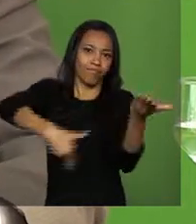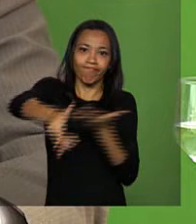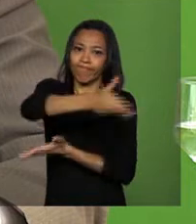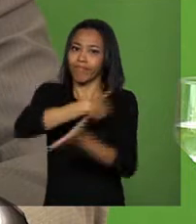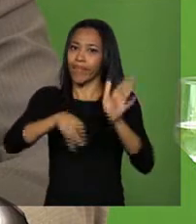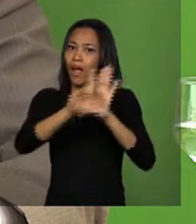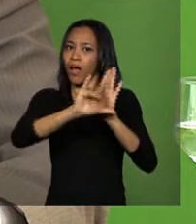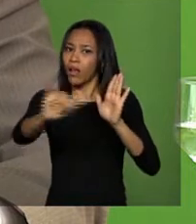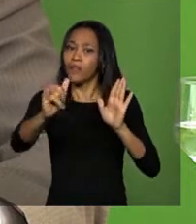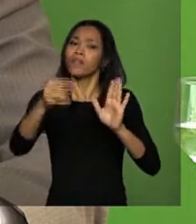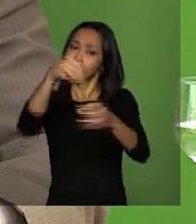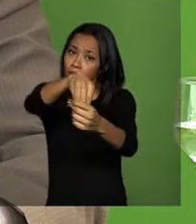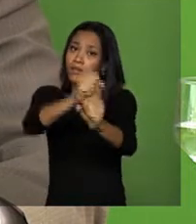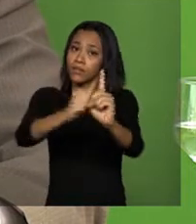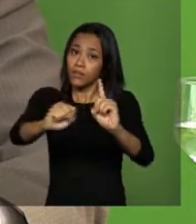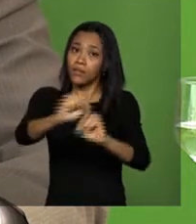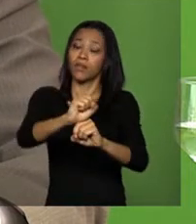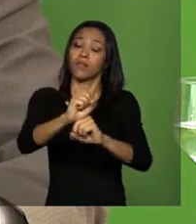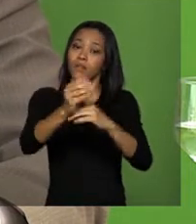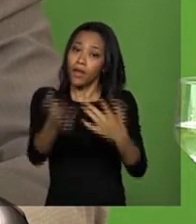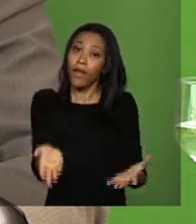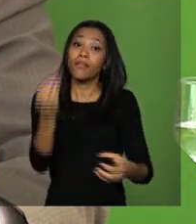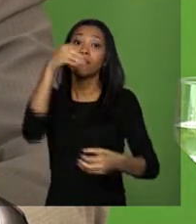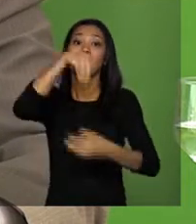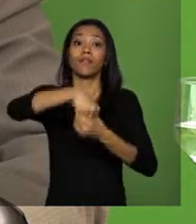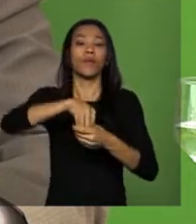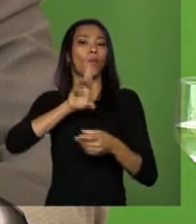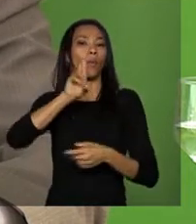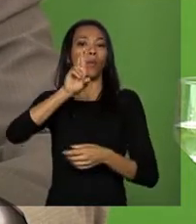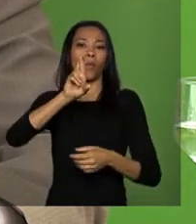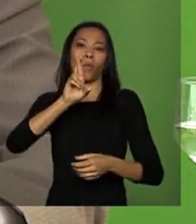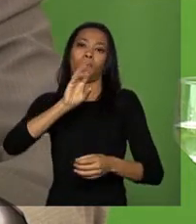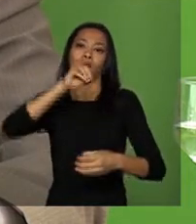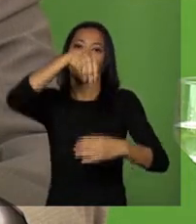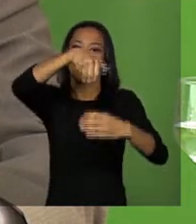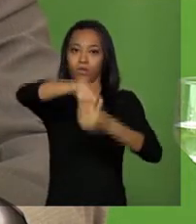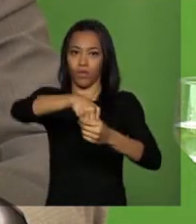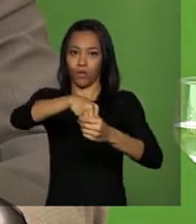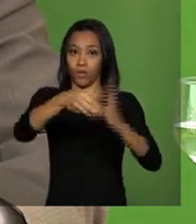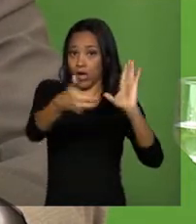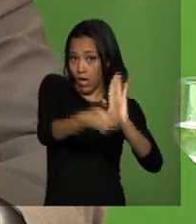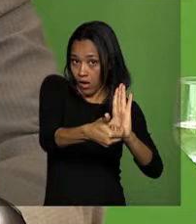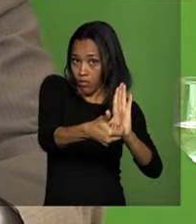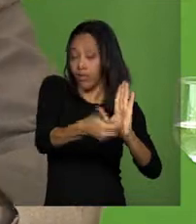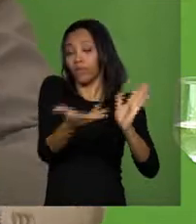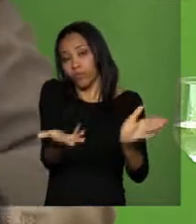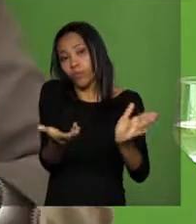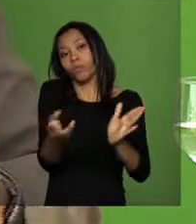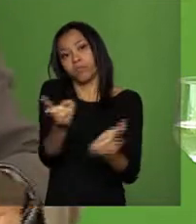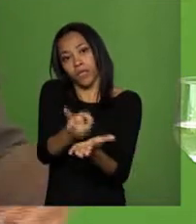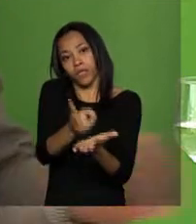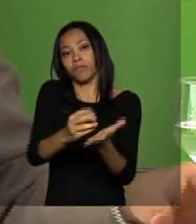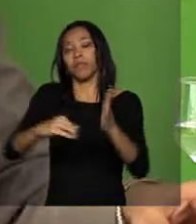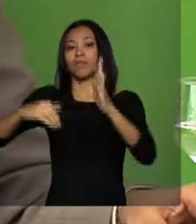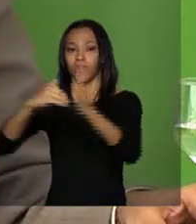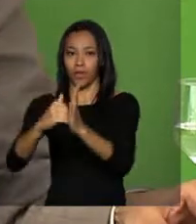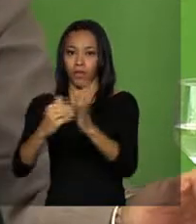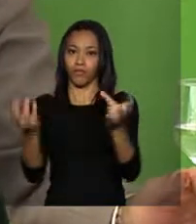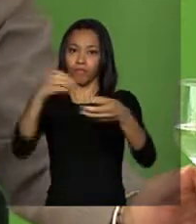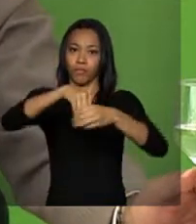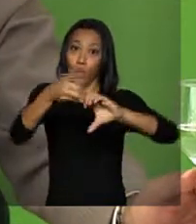a sociedade brasileira, que é o Congresso Nacional nas suas duas casas, tanto na Câmara quanto no Senado.